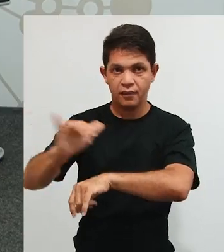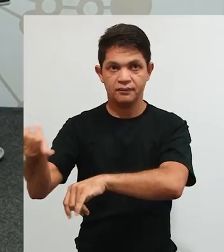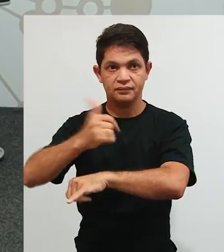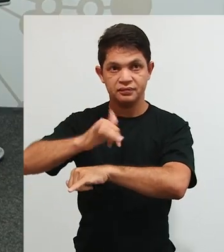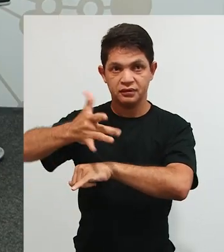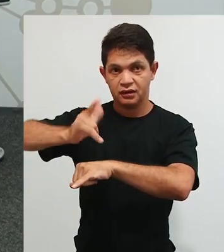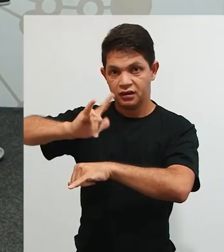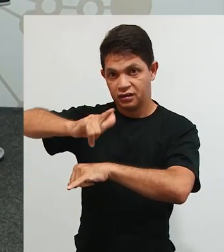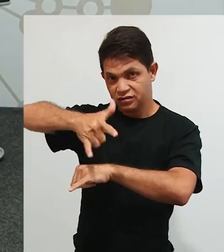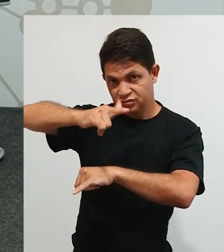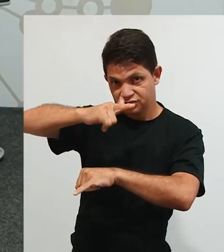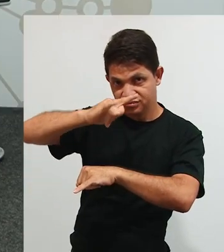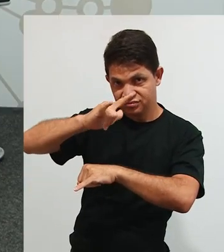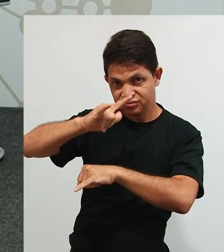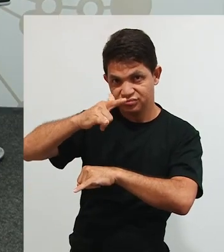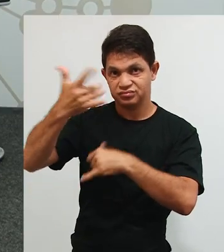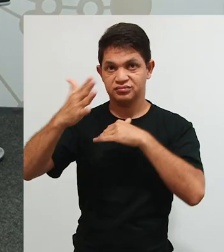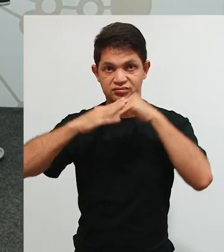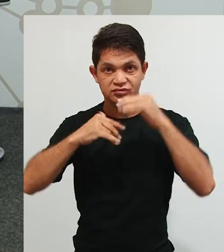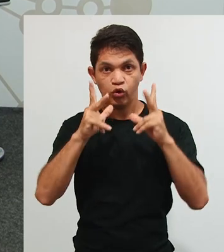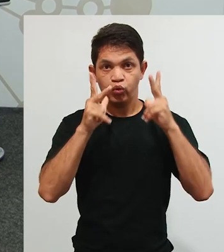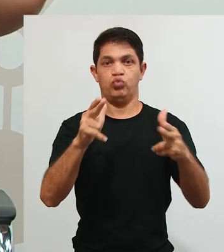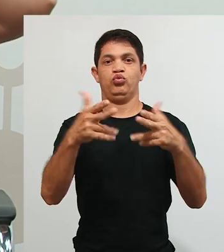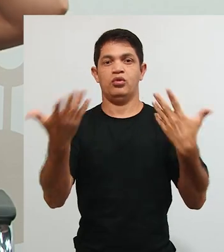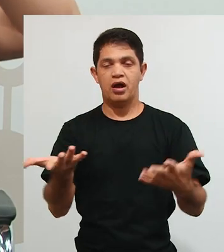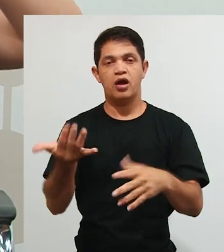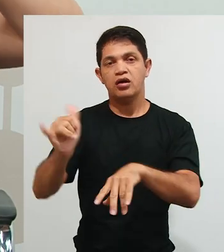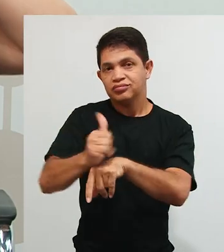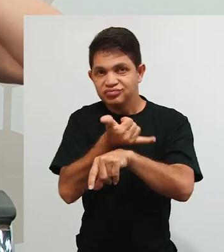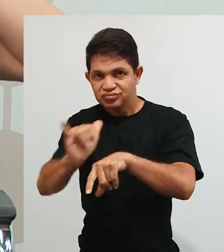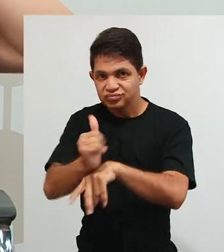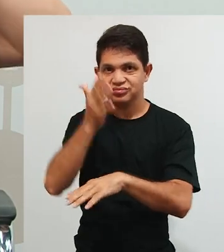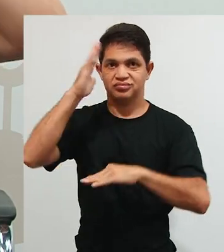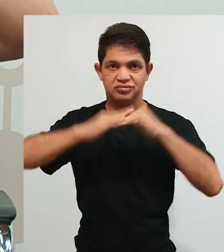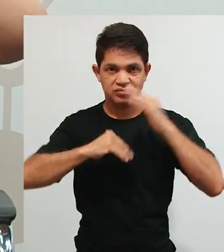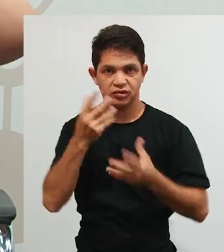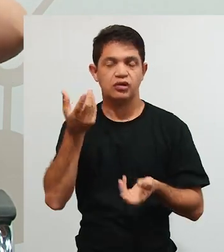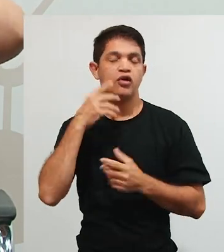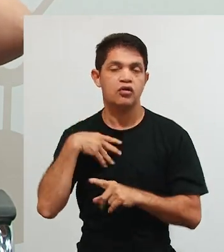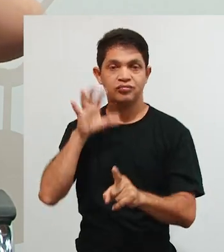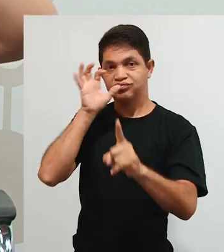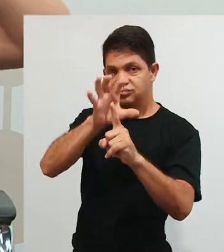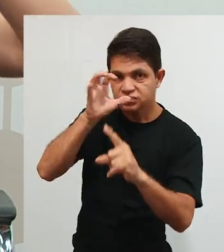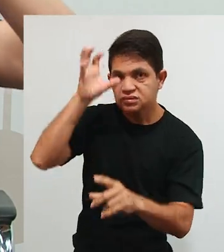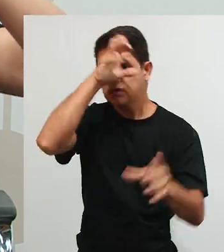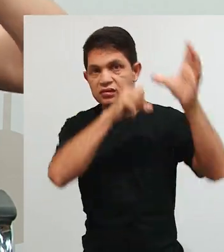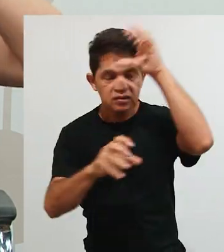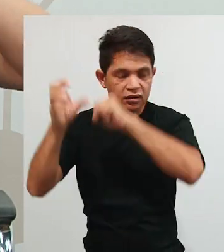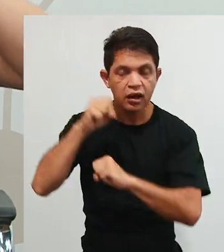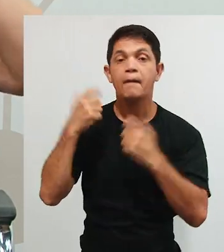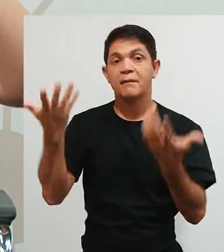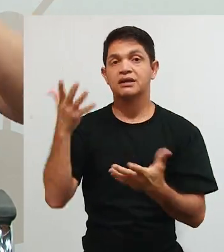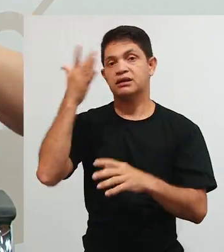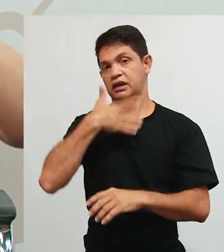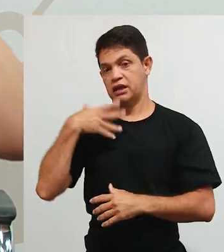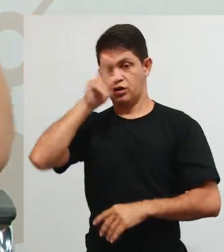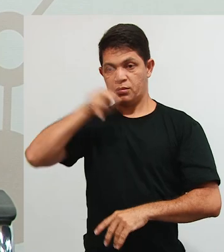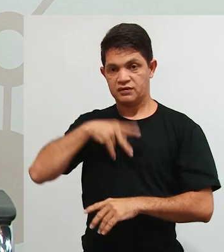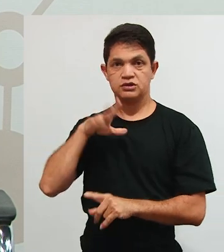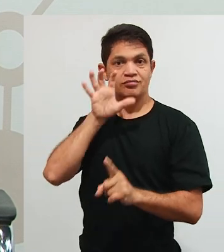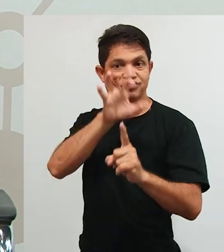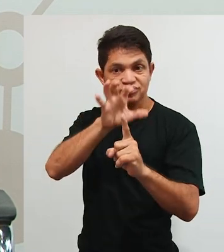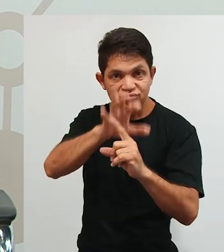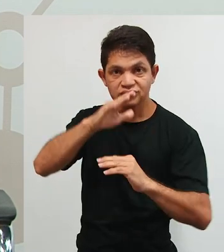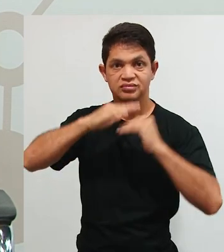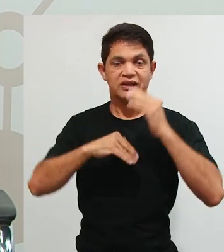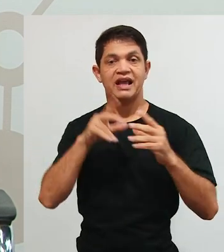marionete, né? Eu vou manipular, eu vou levar o aluno para lá e para cá, e ele vai aprender isso, vai ser assim, desse modo. Nessa